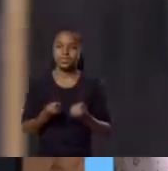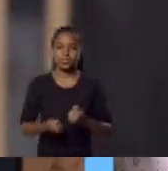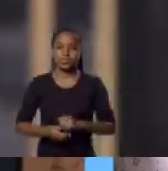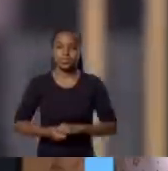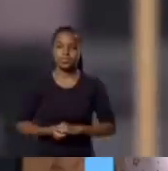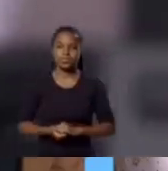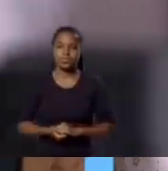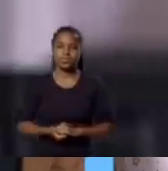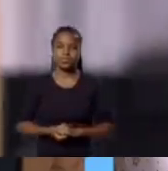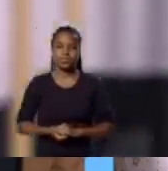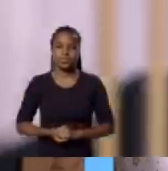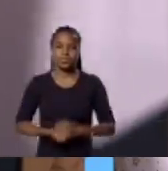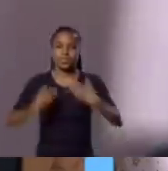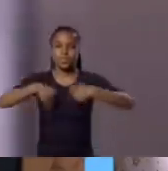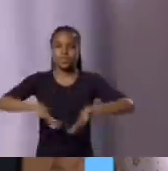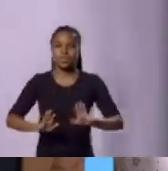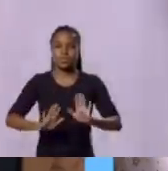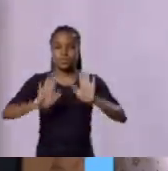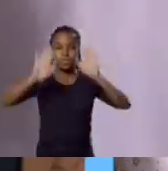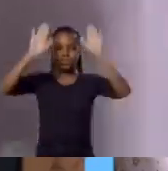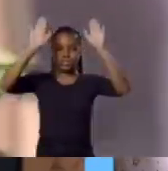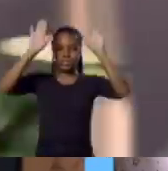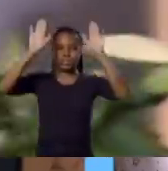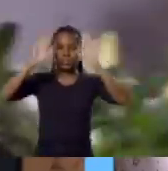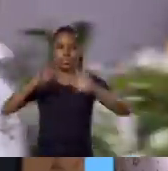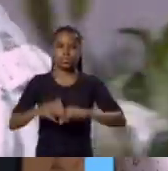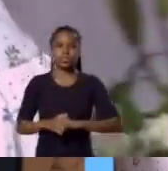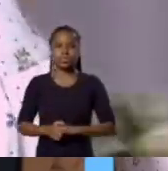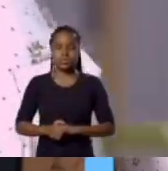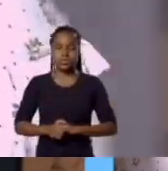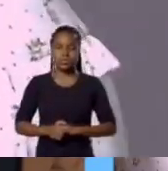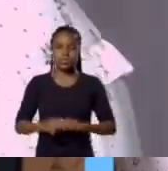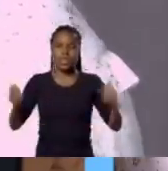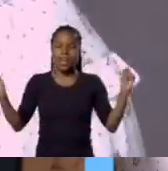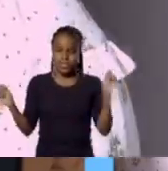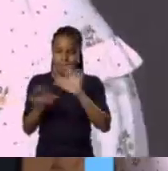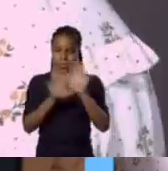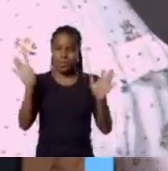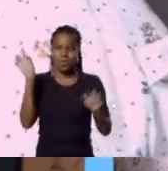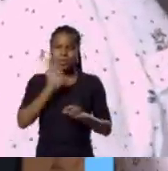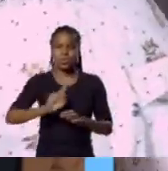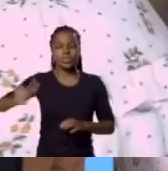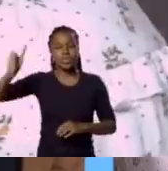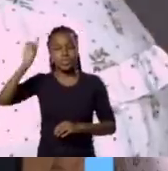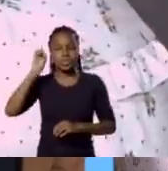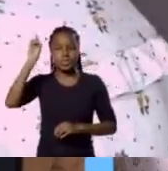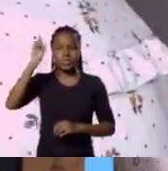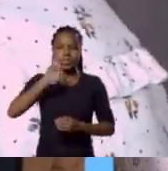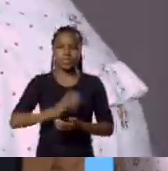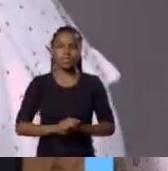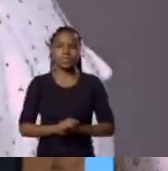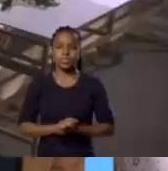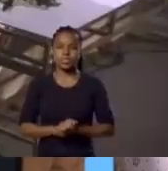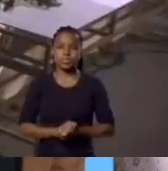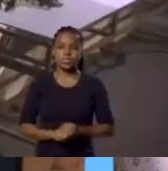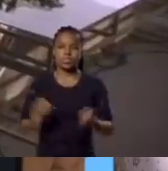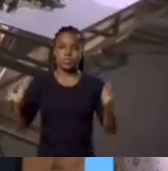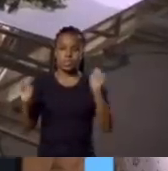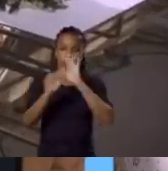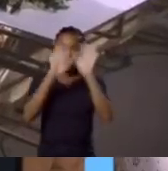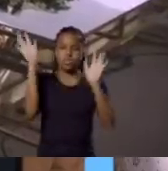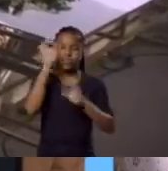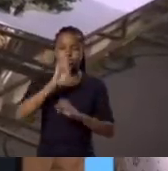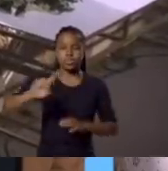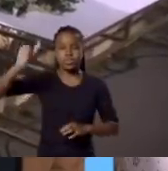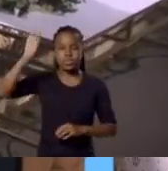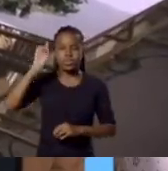Levanta a tua mão, na glória, na glória